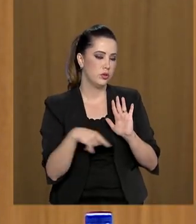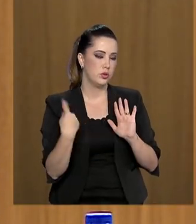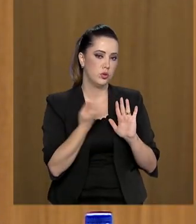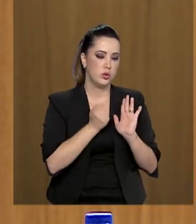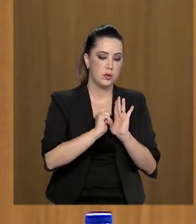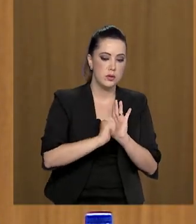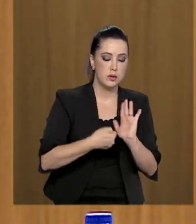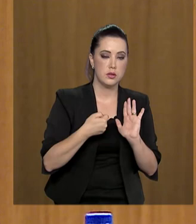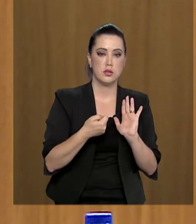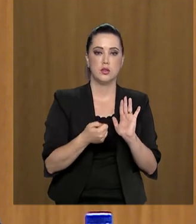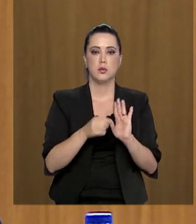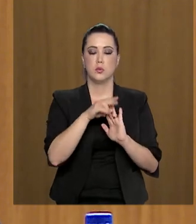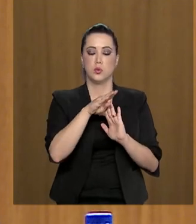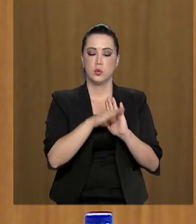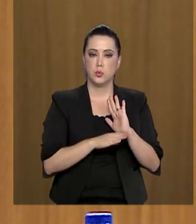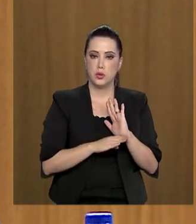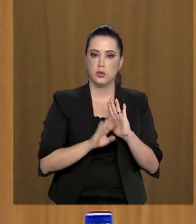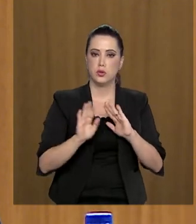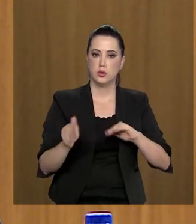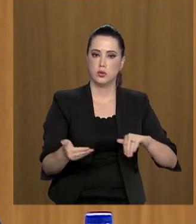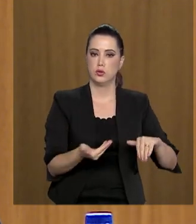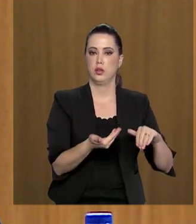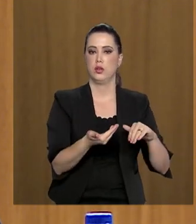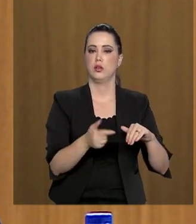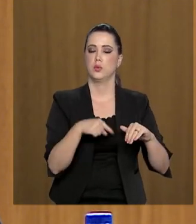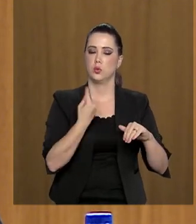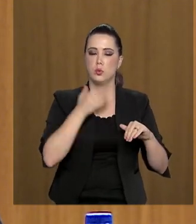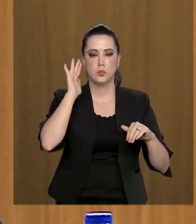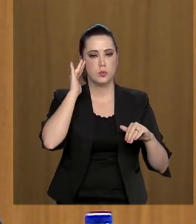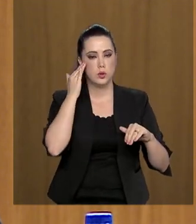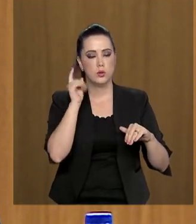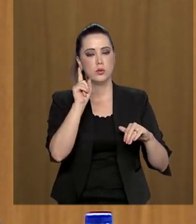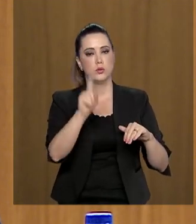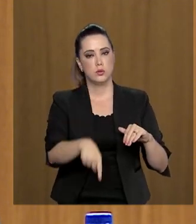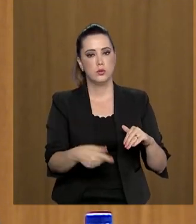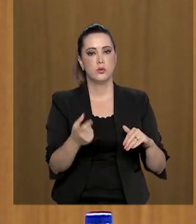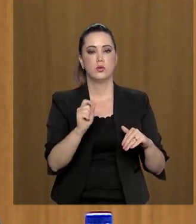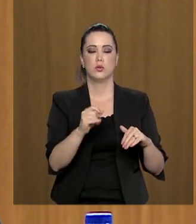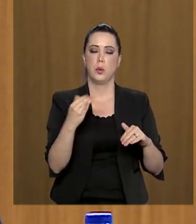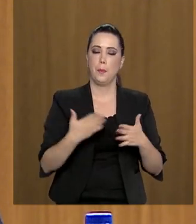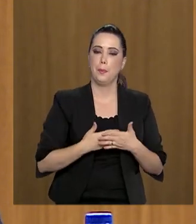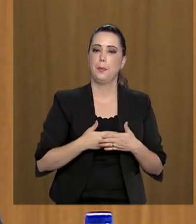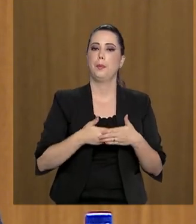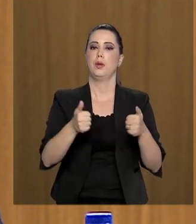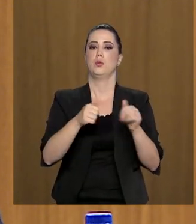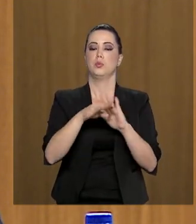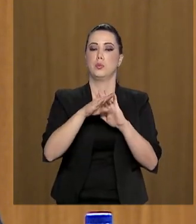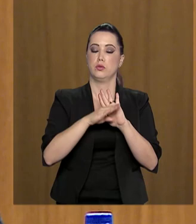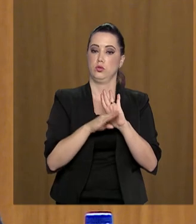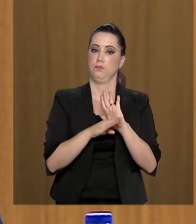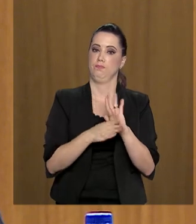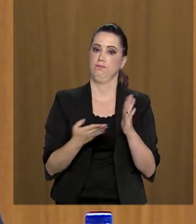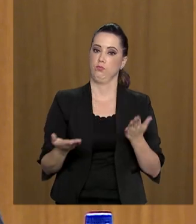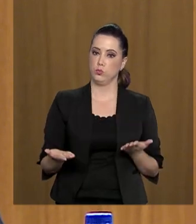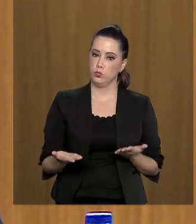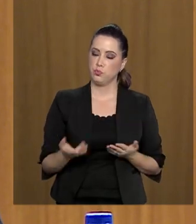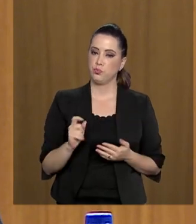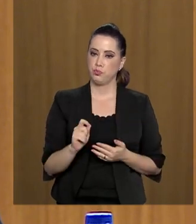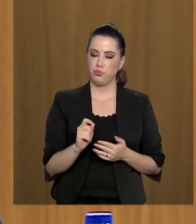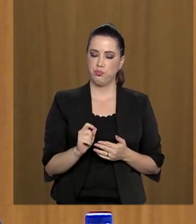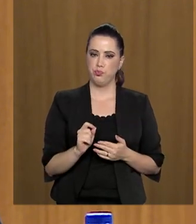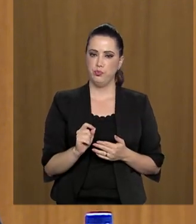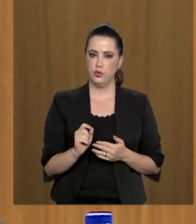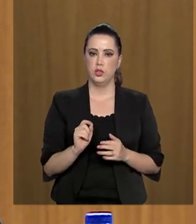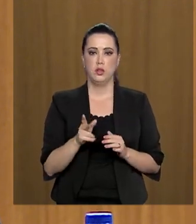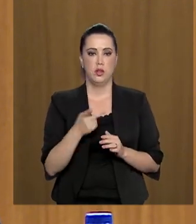assinamos o projeto da Câmara. Então, esse o projeto que nós entendemos que é o melhor projeto. A